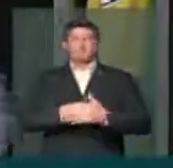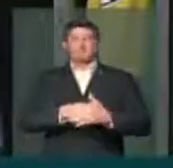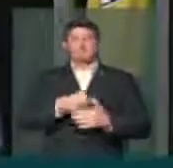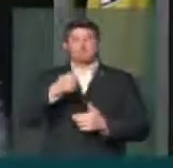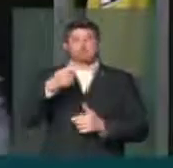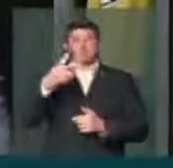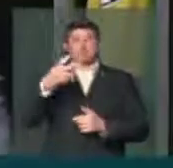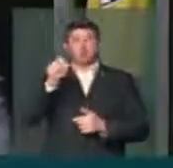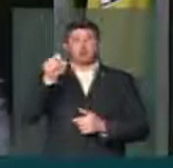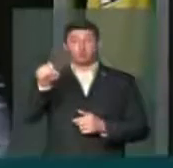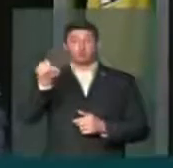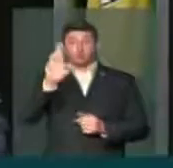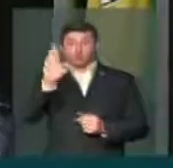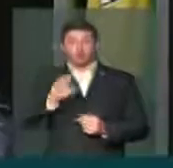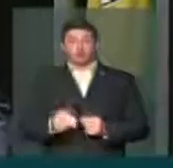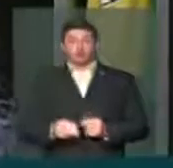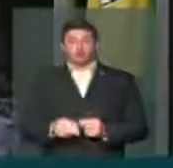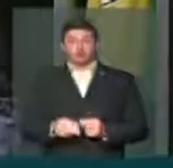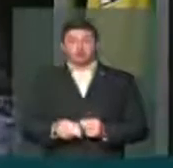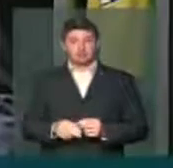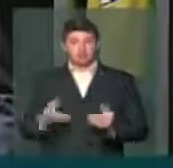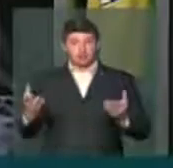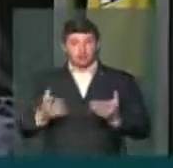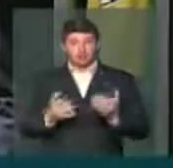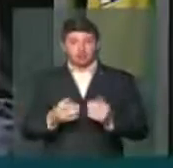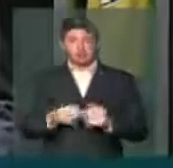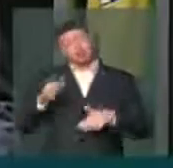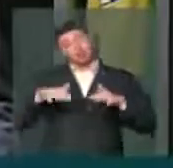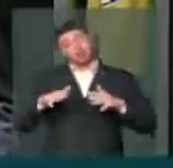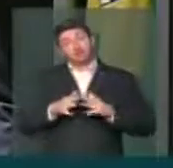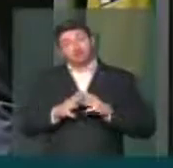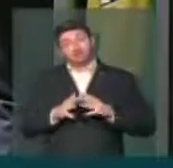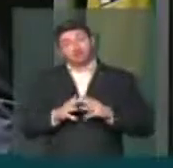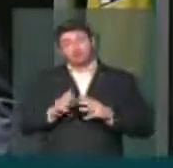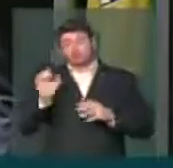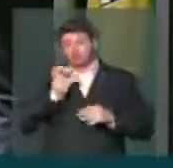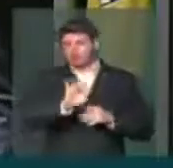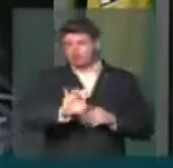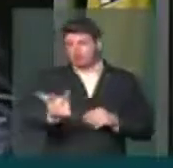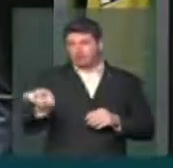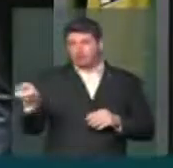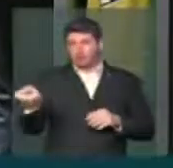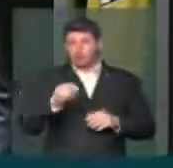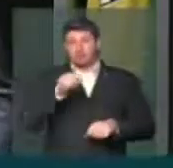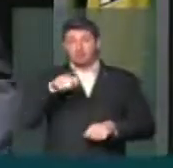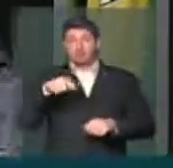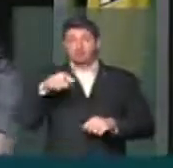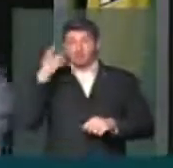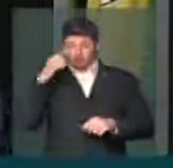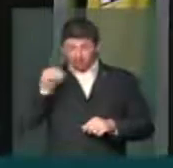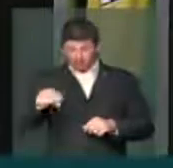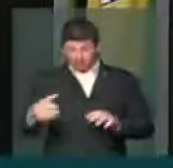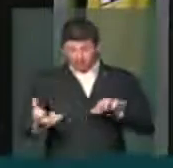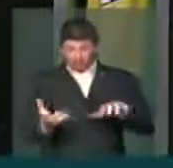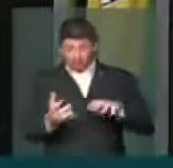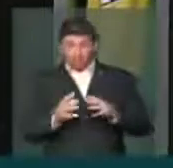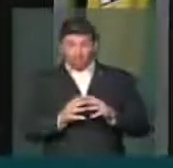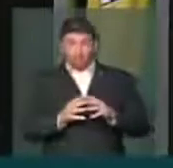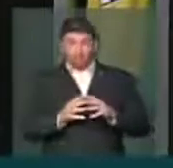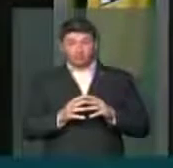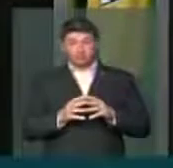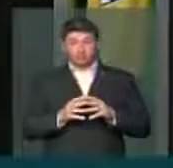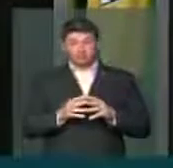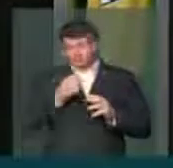748 mil reais fossem essa vez, quem sabe, por cada um parlamentar desse Congresso Nacional